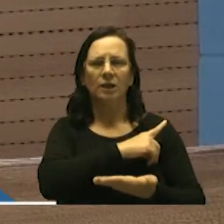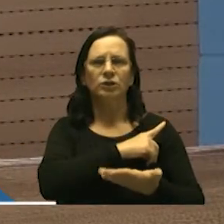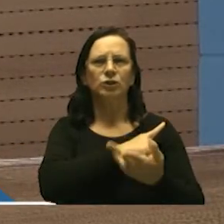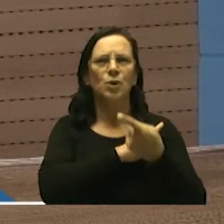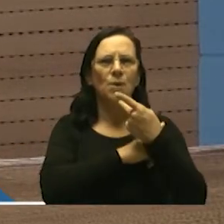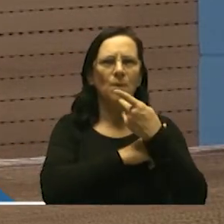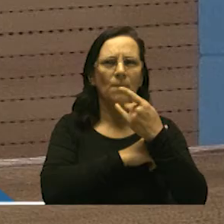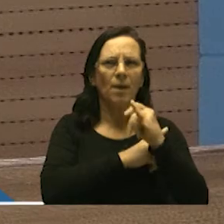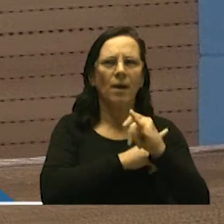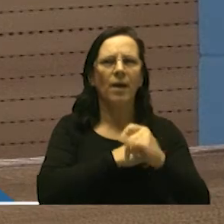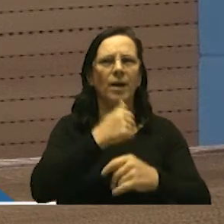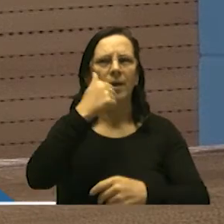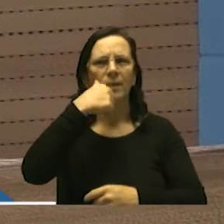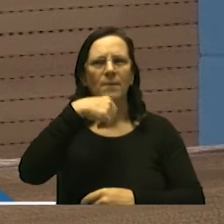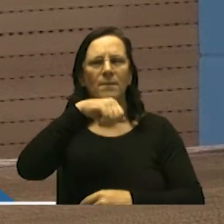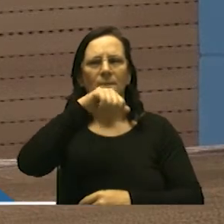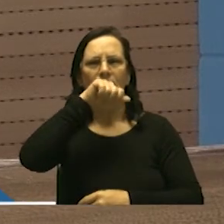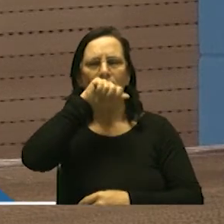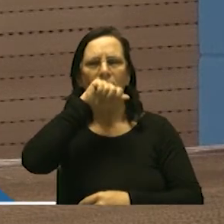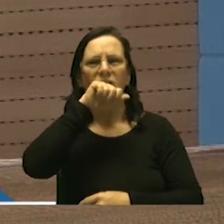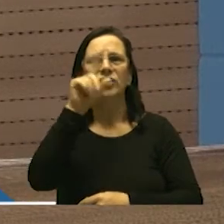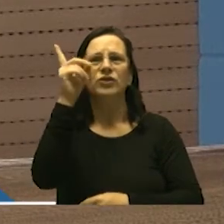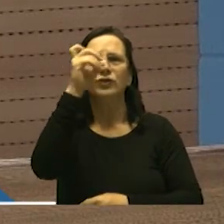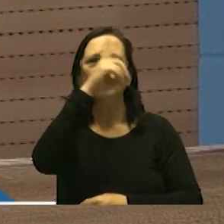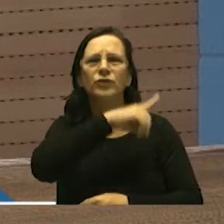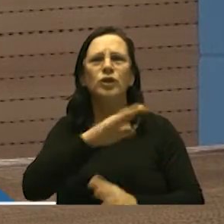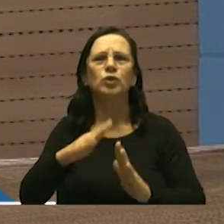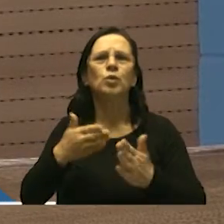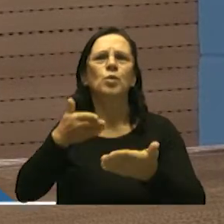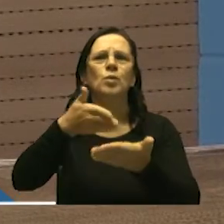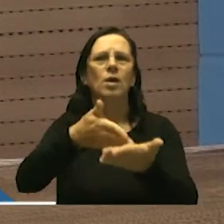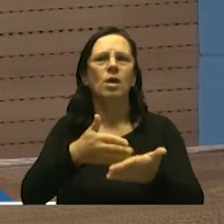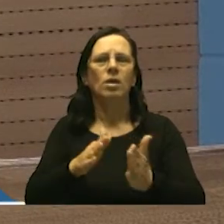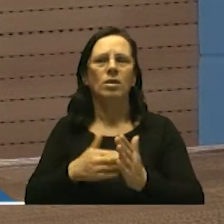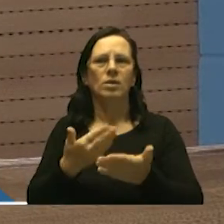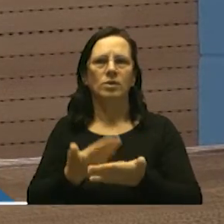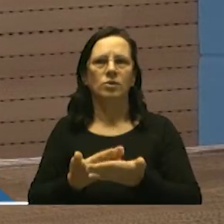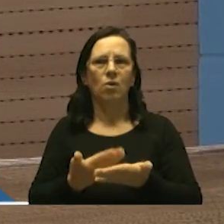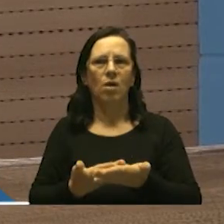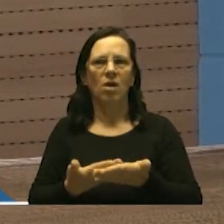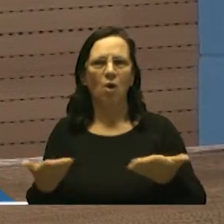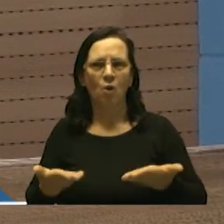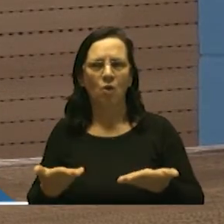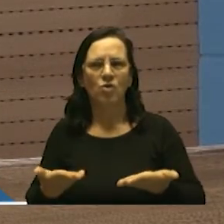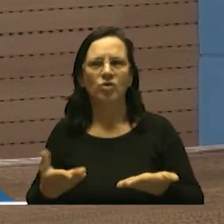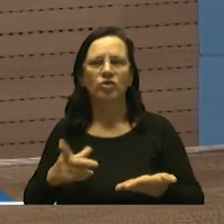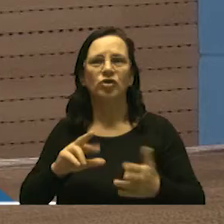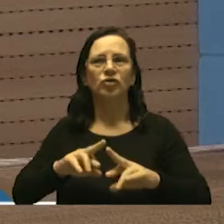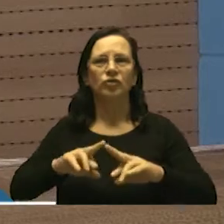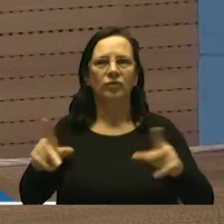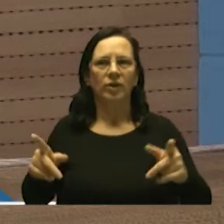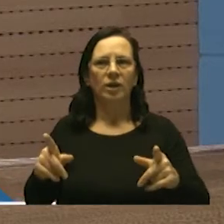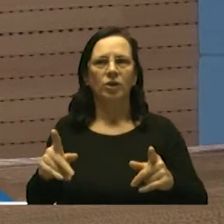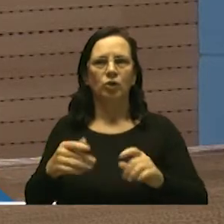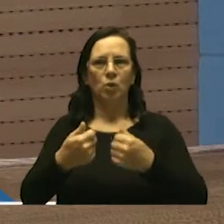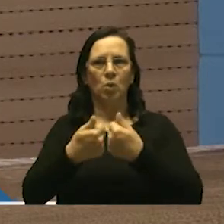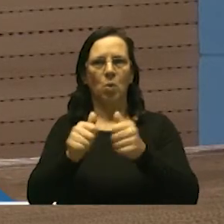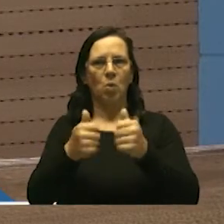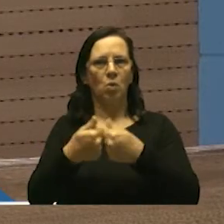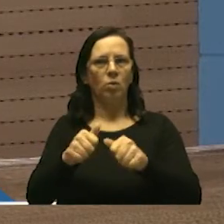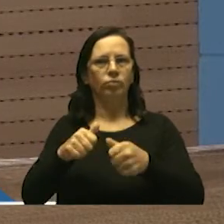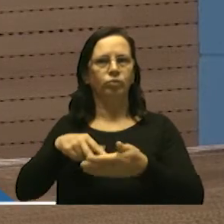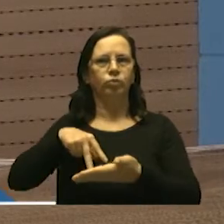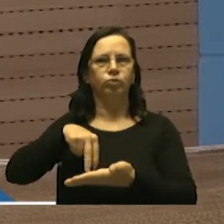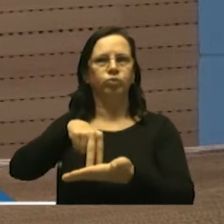porque já tem um ônibus que vai buscar a criança lá na porta da escola e nós não podemos deixar que isso